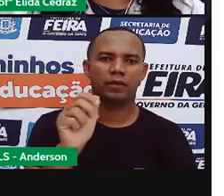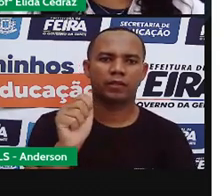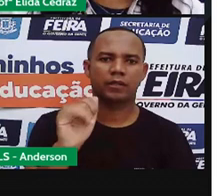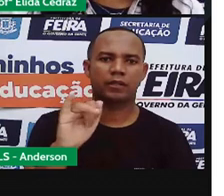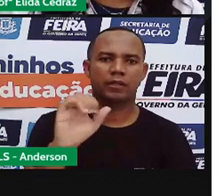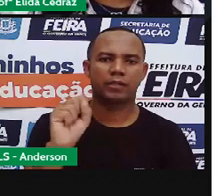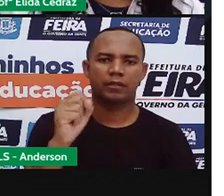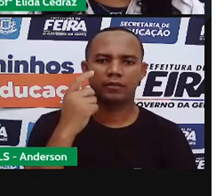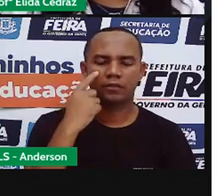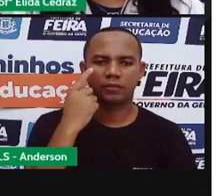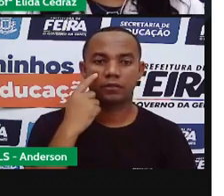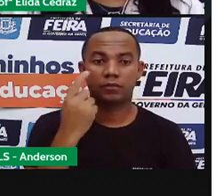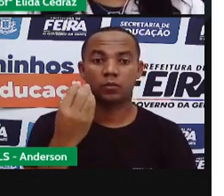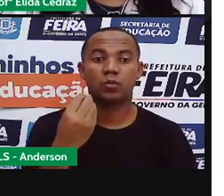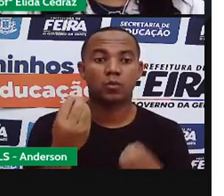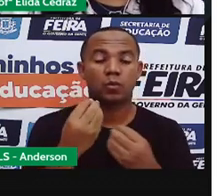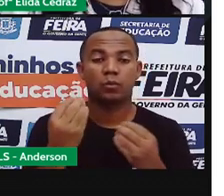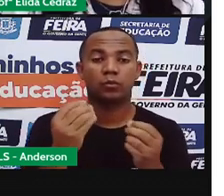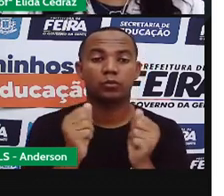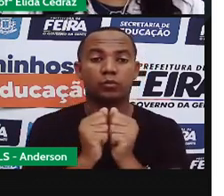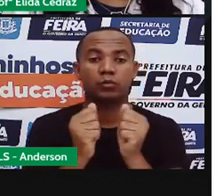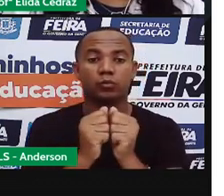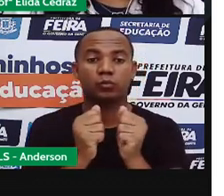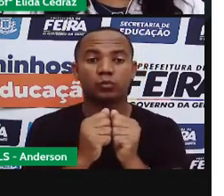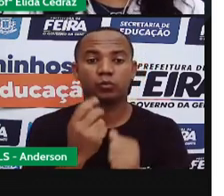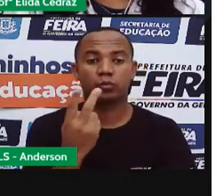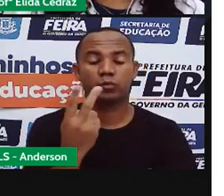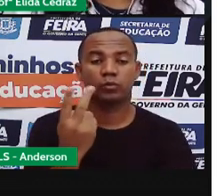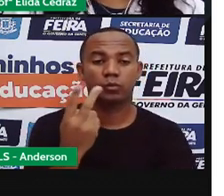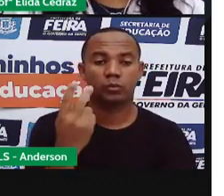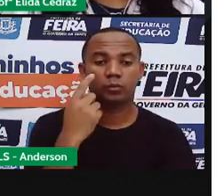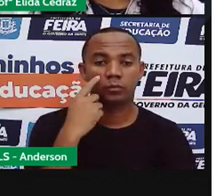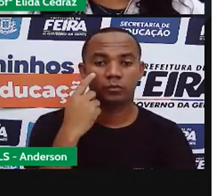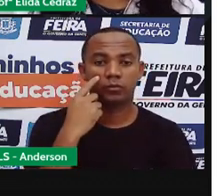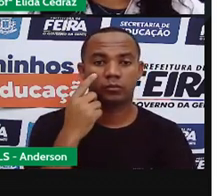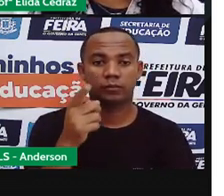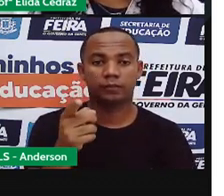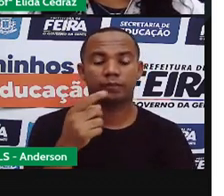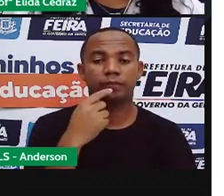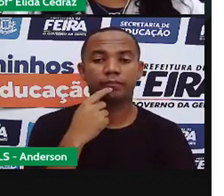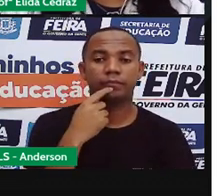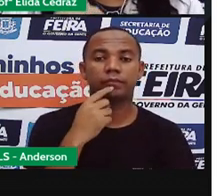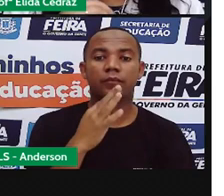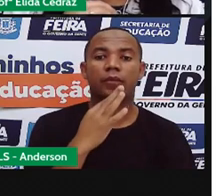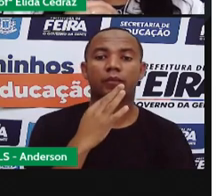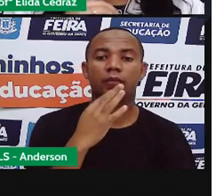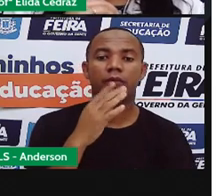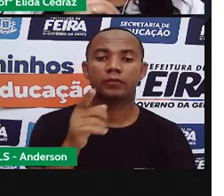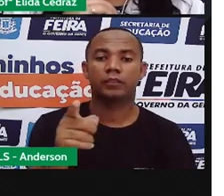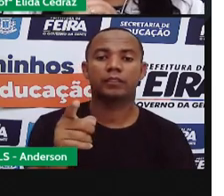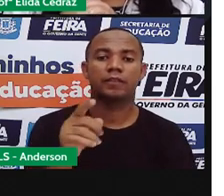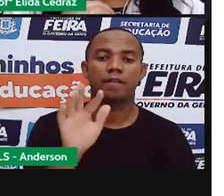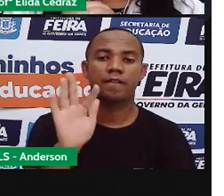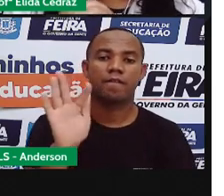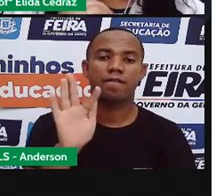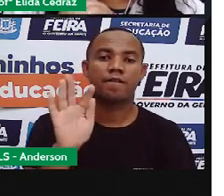dois R. Esse objeto se chama ferradura. Ó,